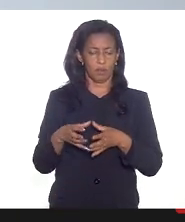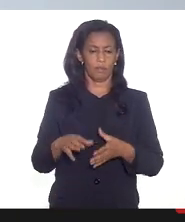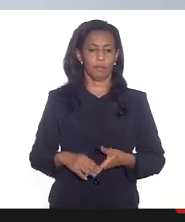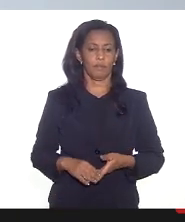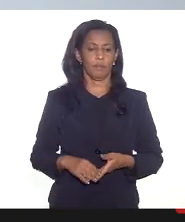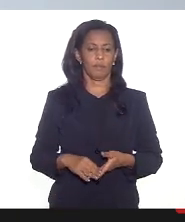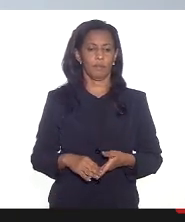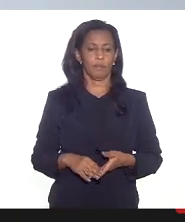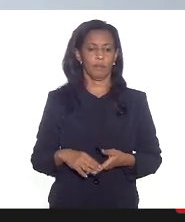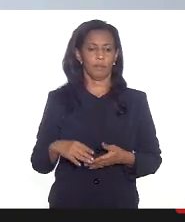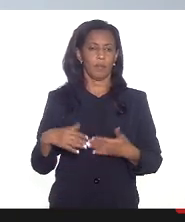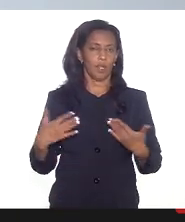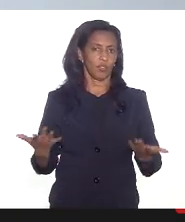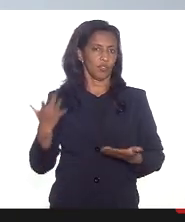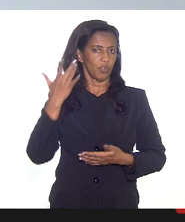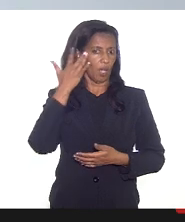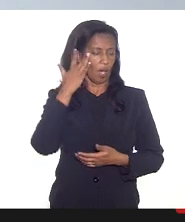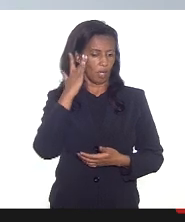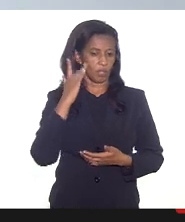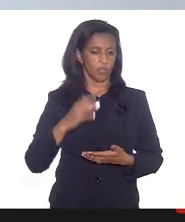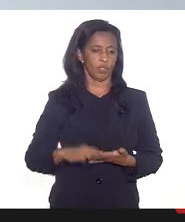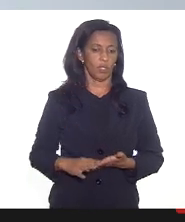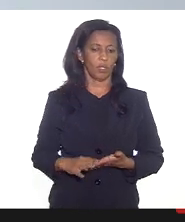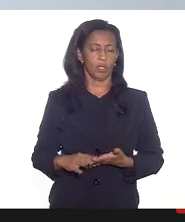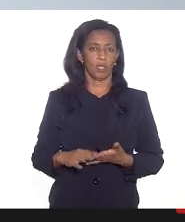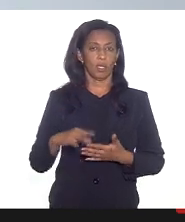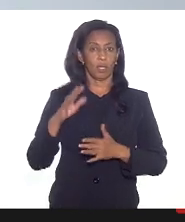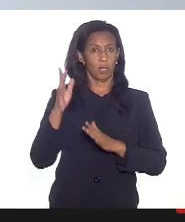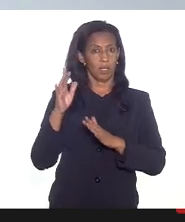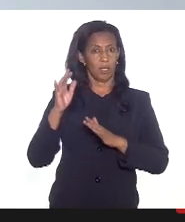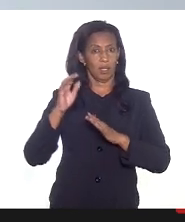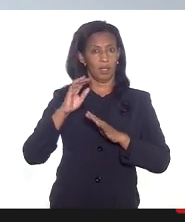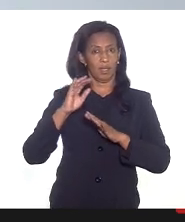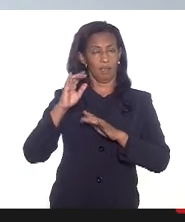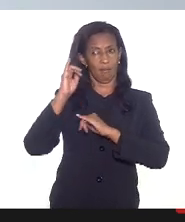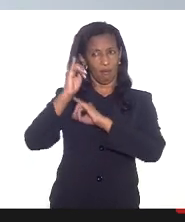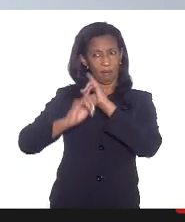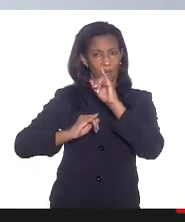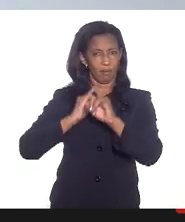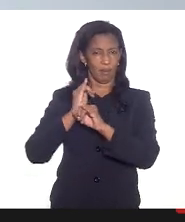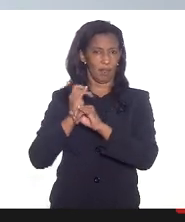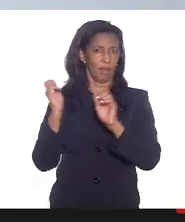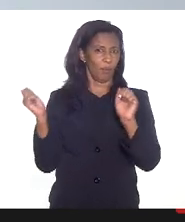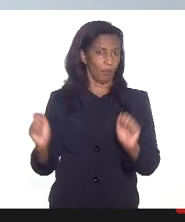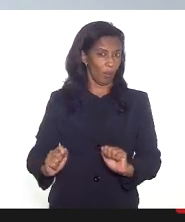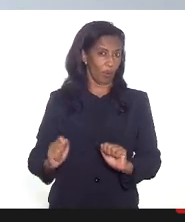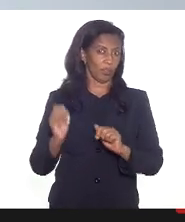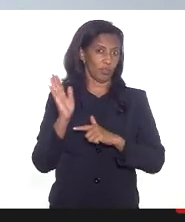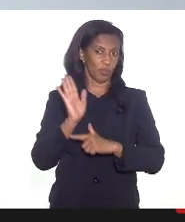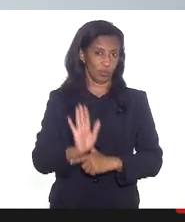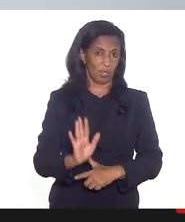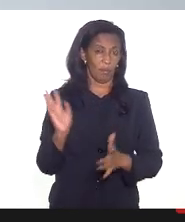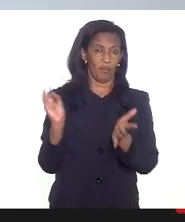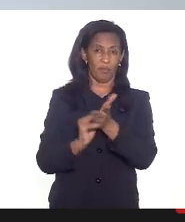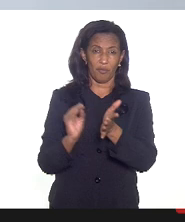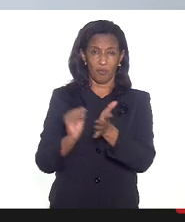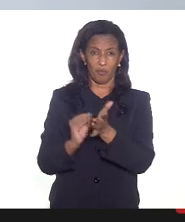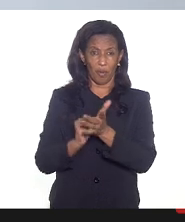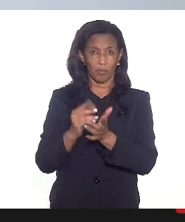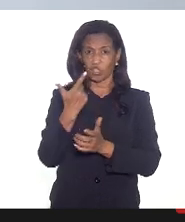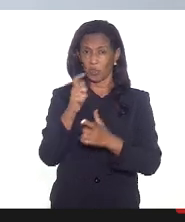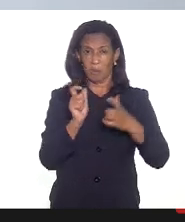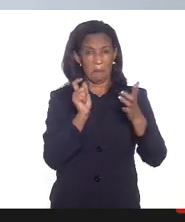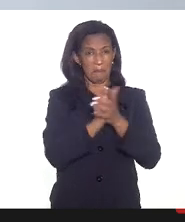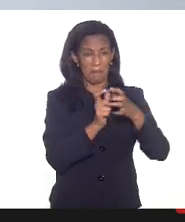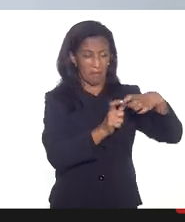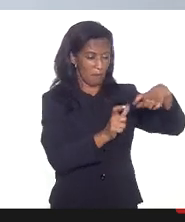a gente acha que que as mídias sociais elas podem dar conta mas elas não dão conta a gente não recebeu nenhum folder nenhum